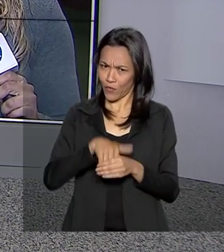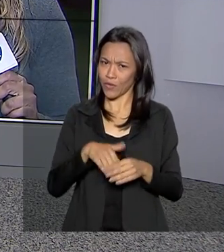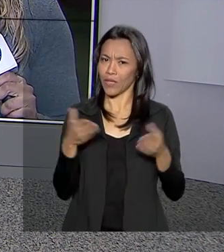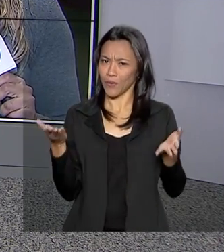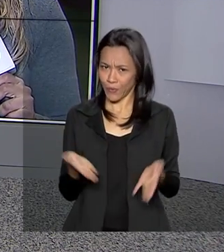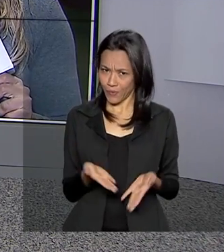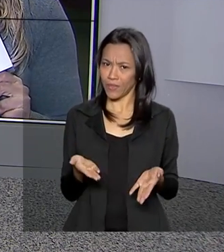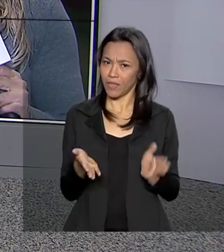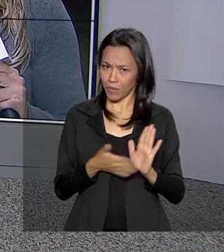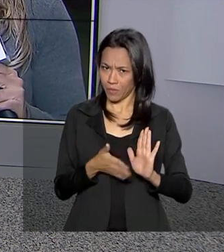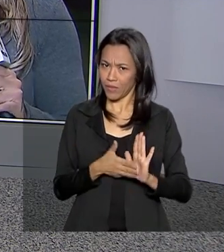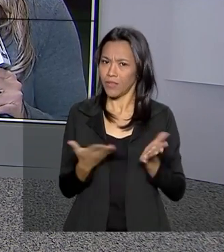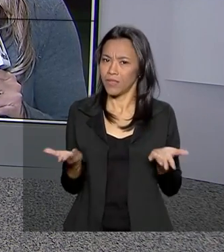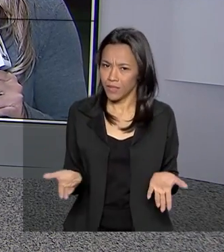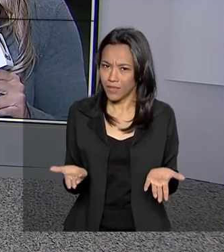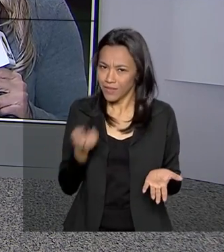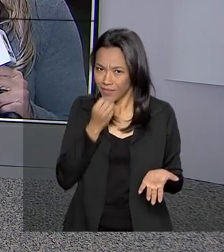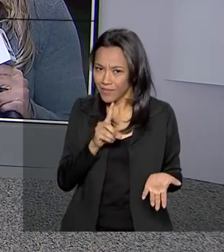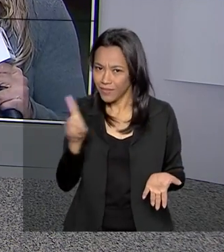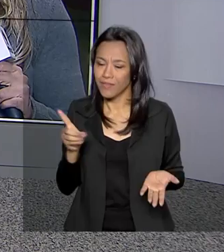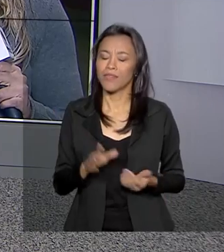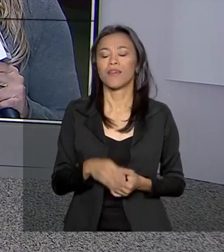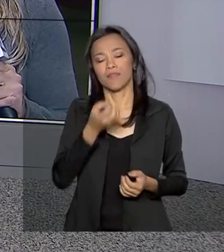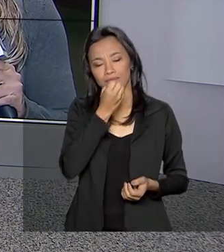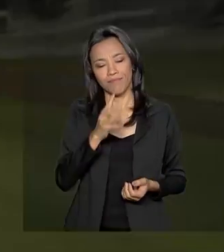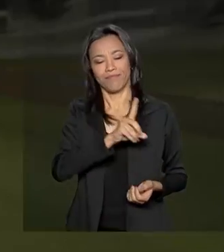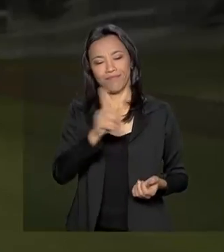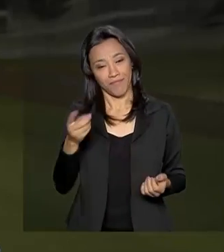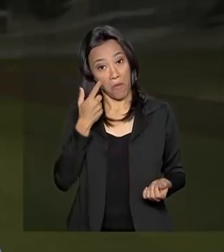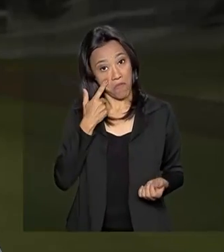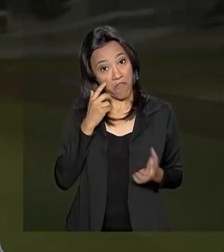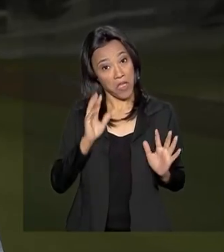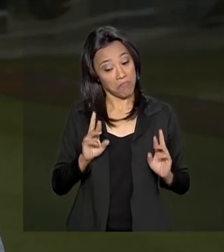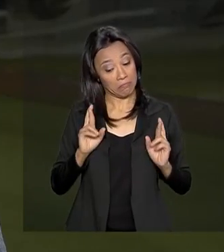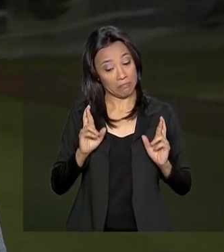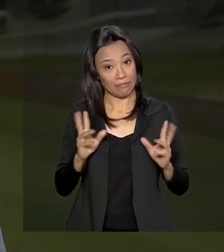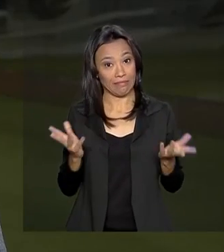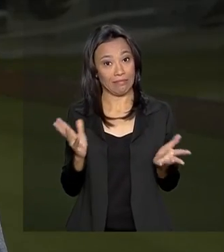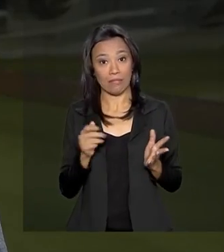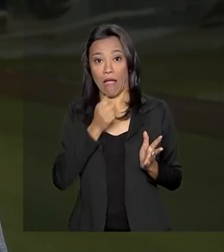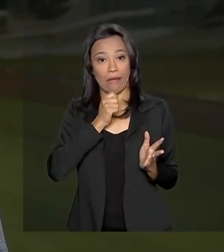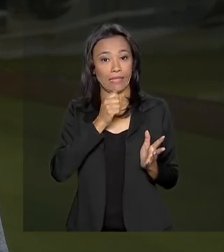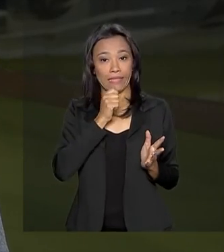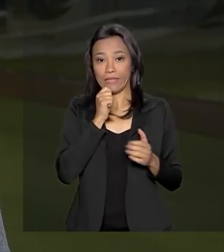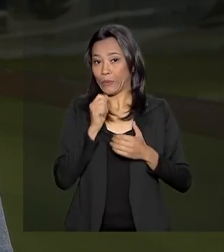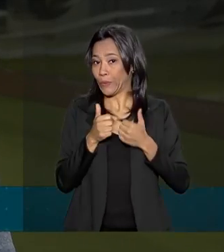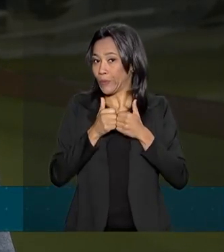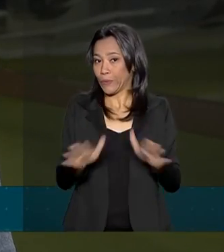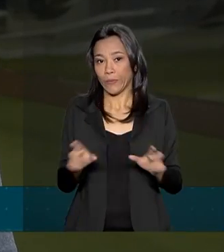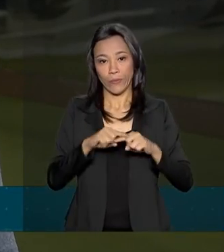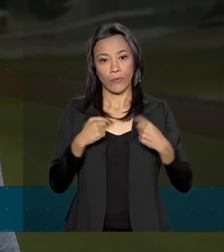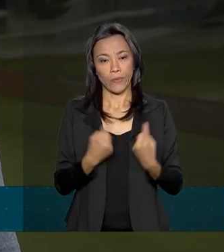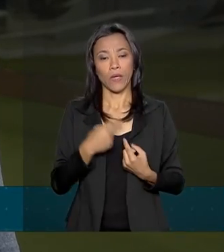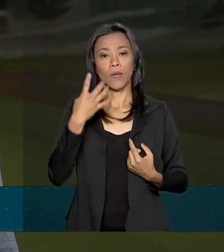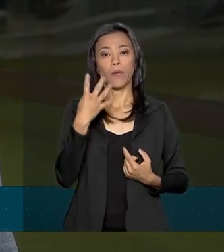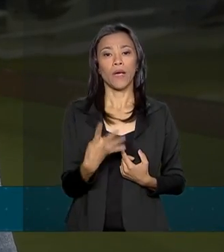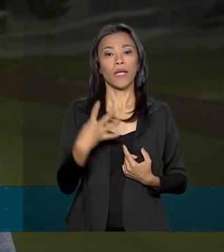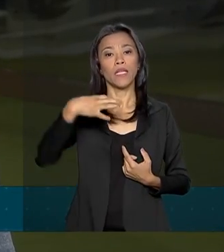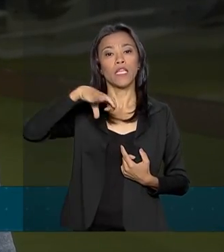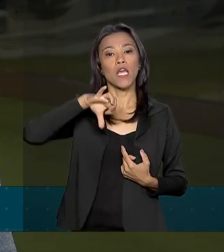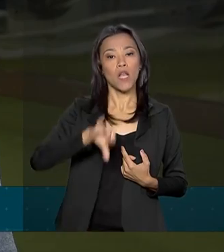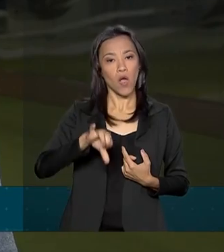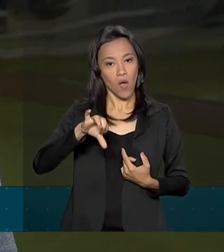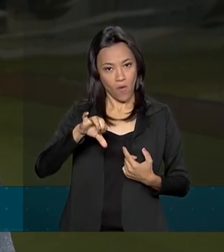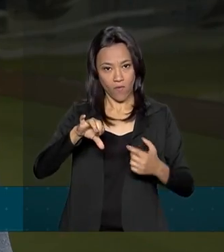Bom dia para você. Oi, Carla, bom dia a você e a todos. Olha, vamos ver, viu? A sessão ainda não começou. Dos 49 membros